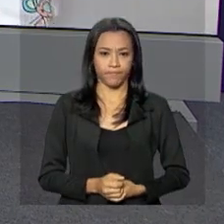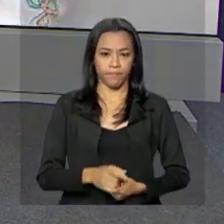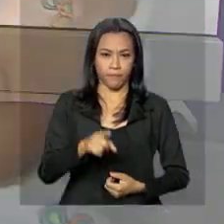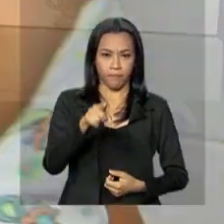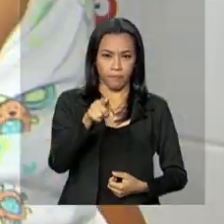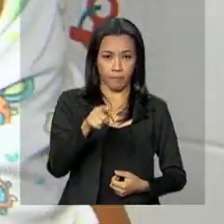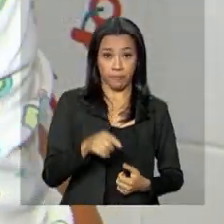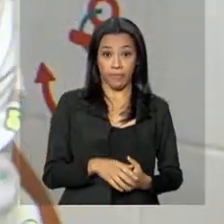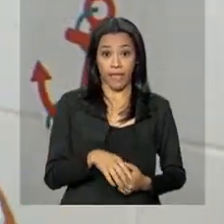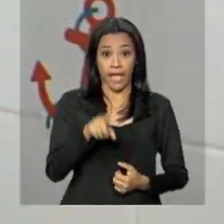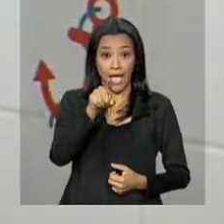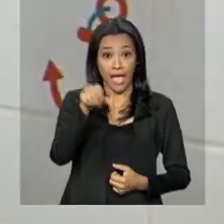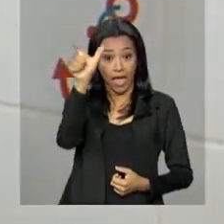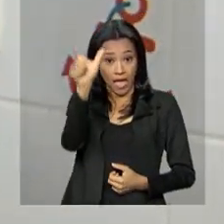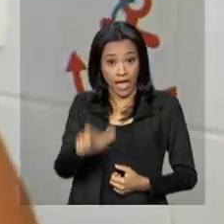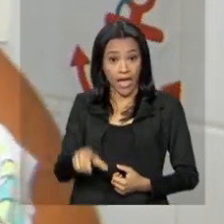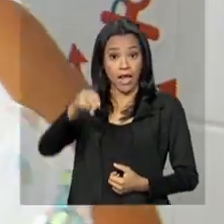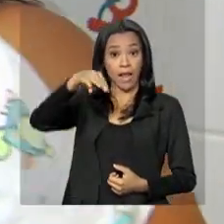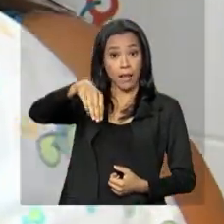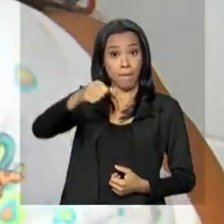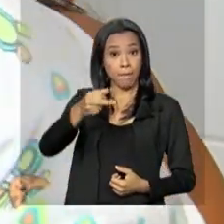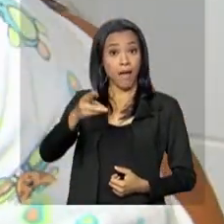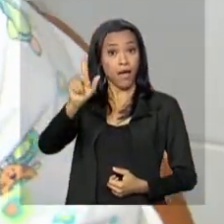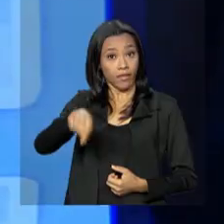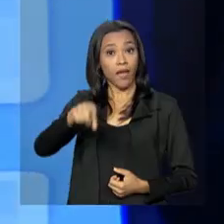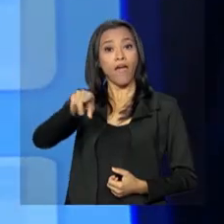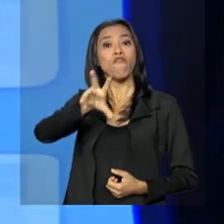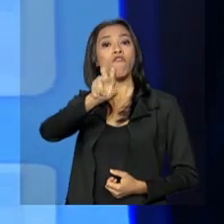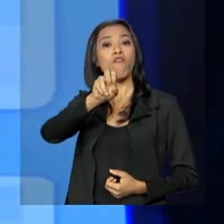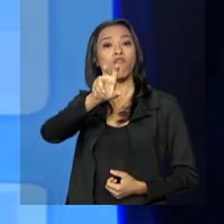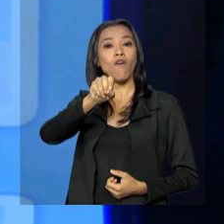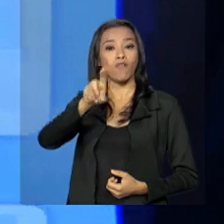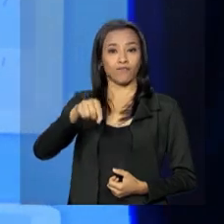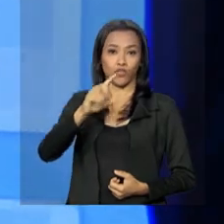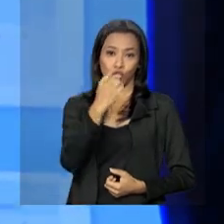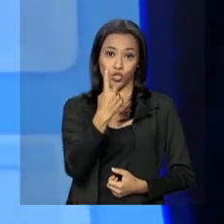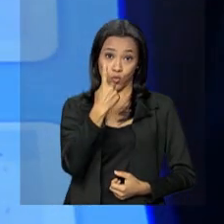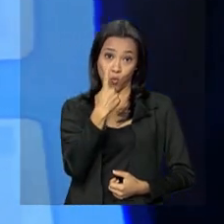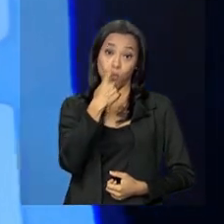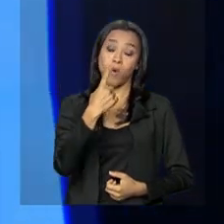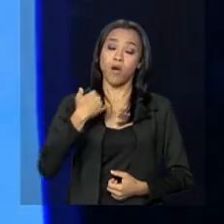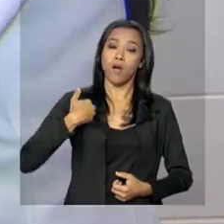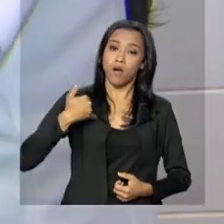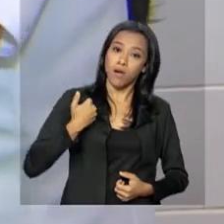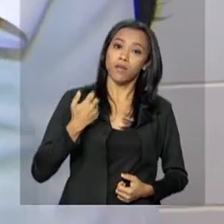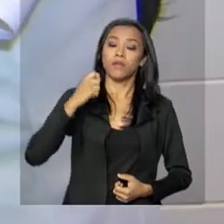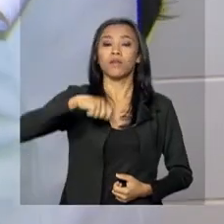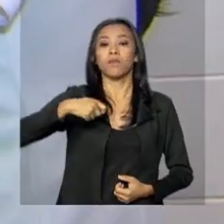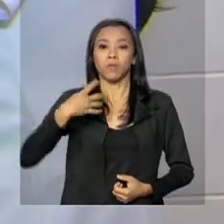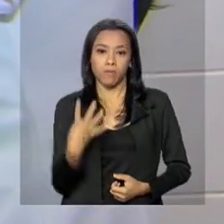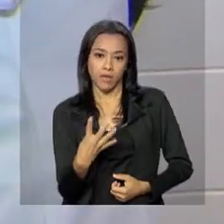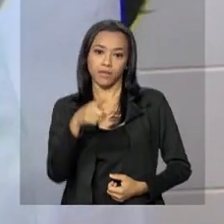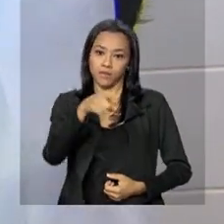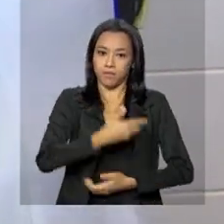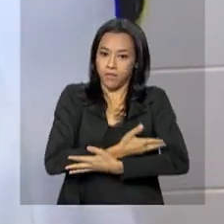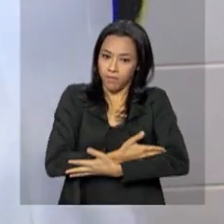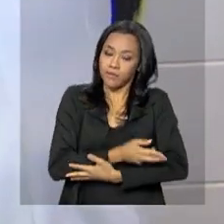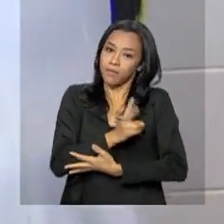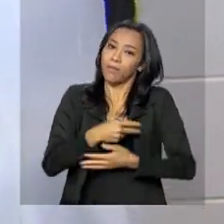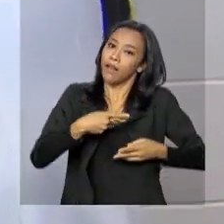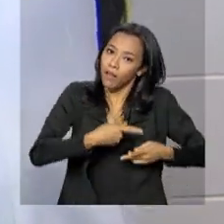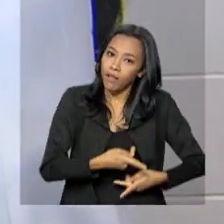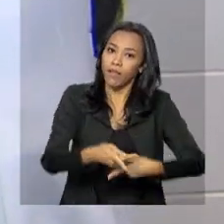Marta é avó de Nicolas, de um ano e quatro meses. Mesmo com a caderneta de vacinação em dia, ela trouxe o menino